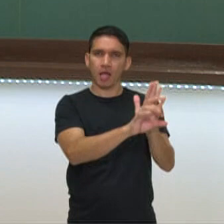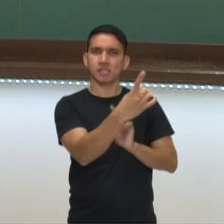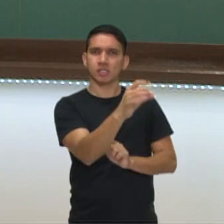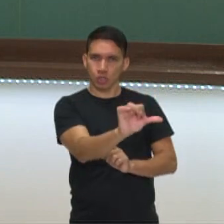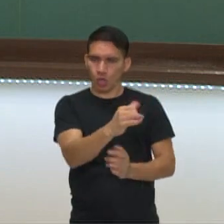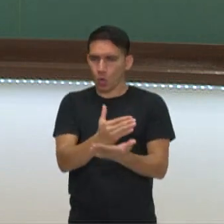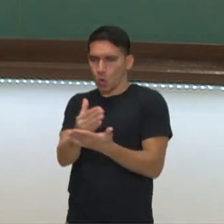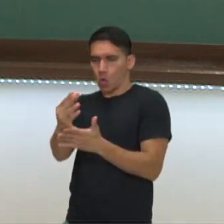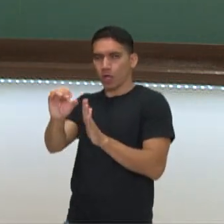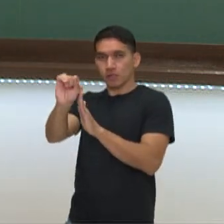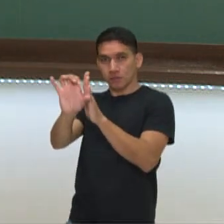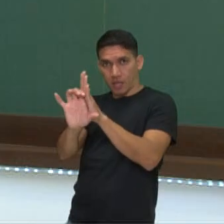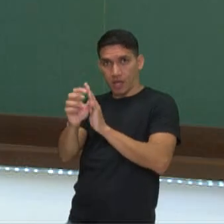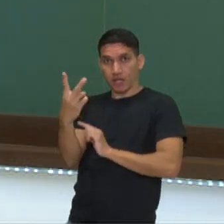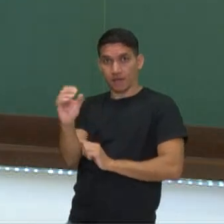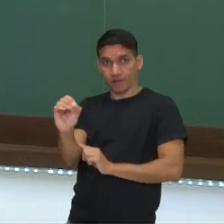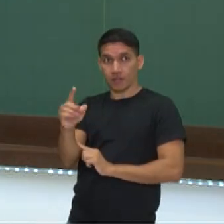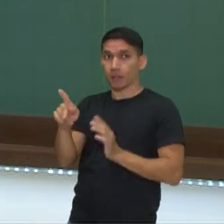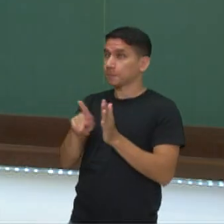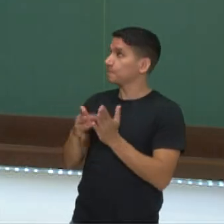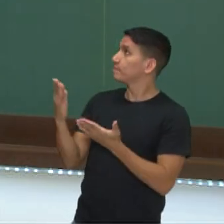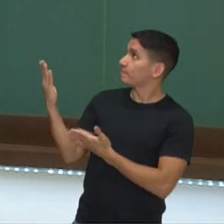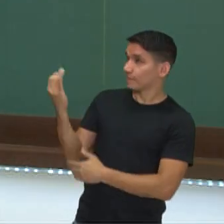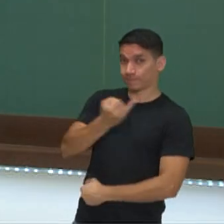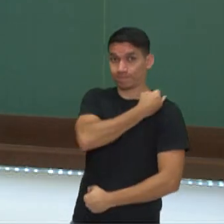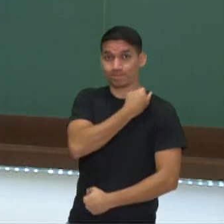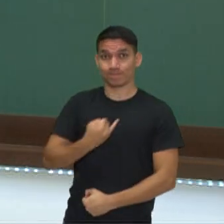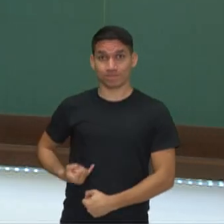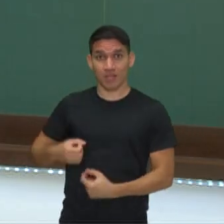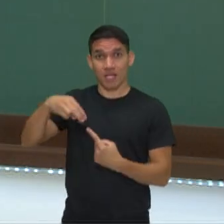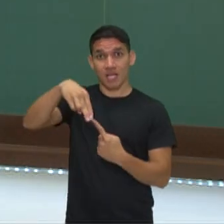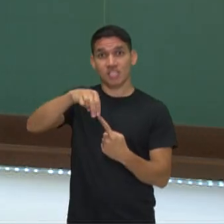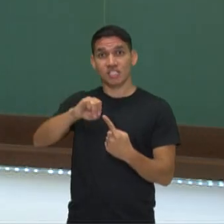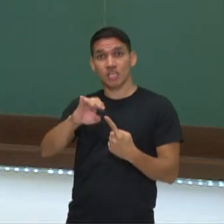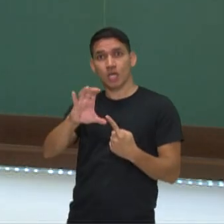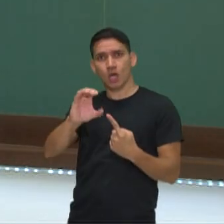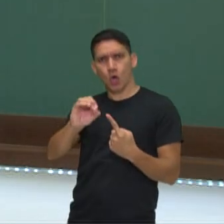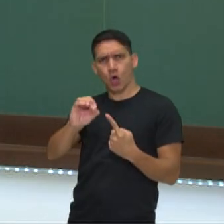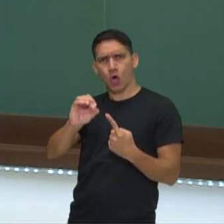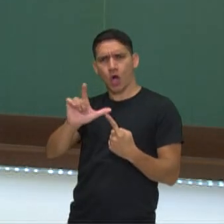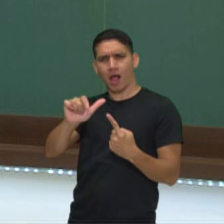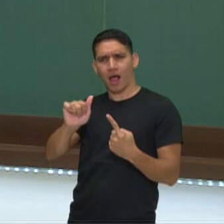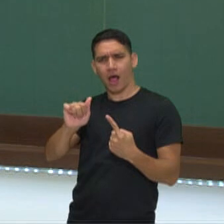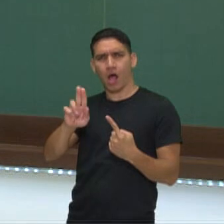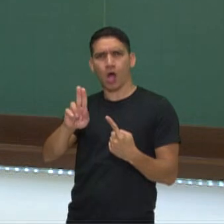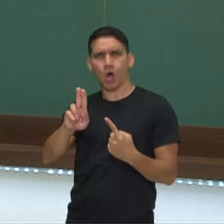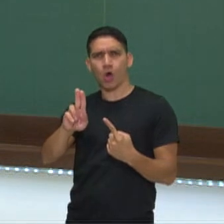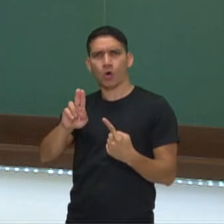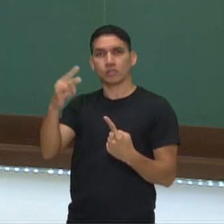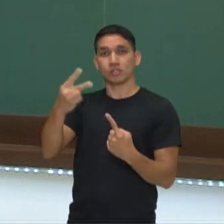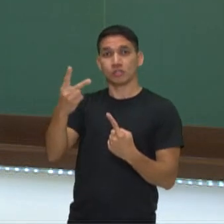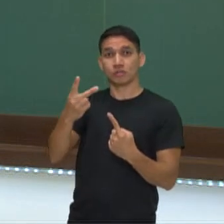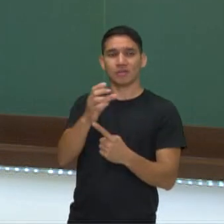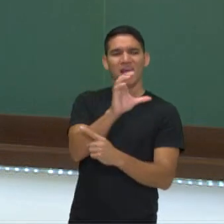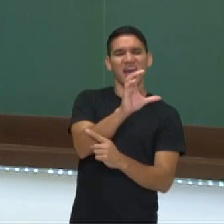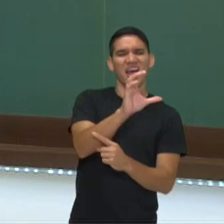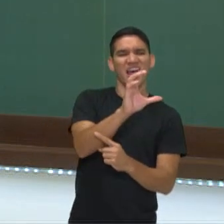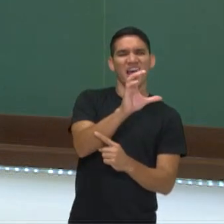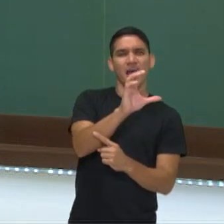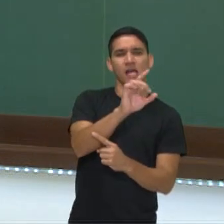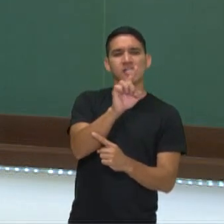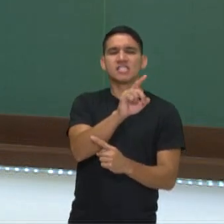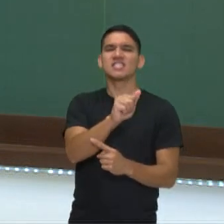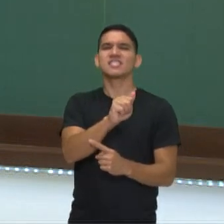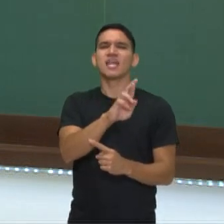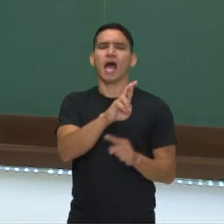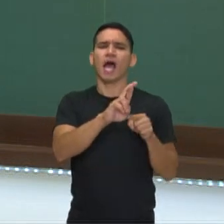do século XX, liderada pelo czar Nicolau II. Essa palavrinha czar vem de César, imperador,